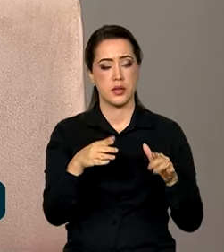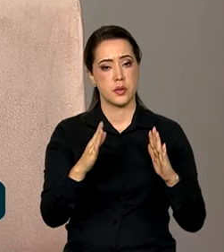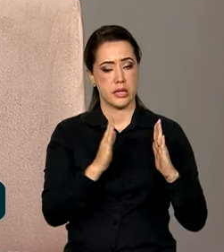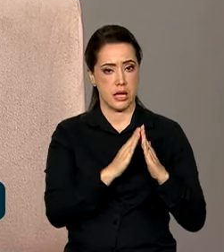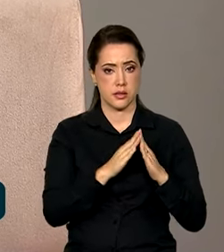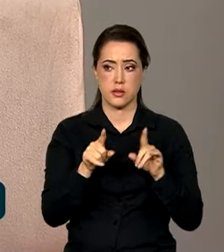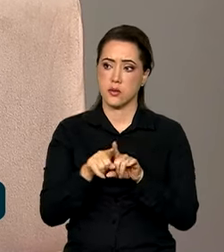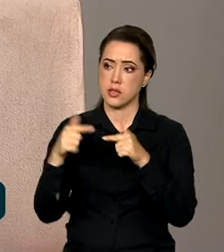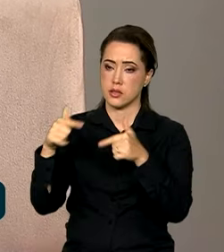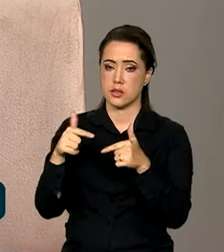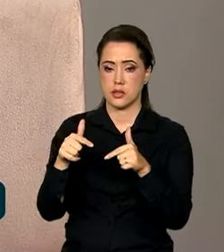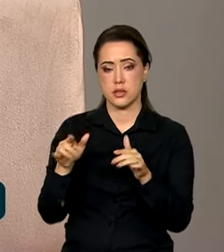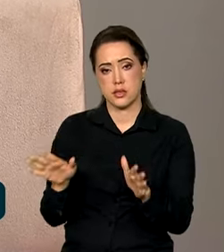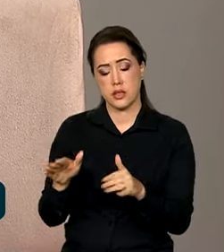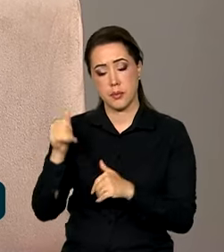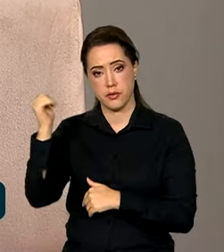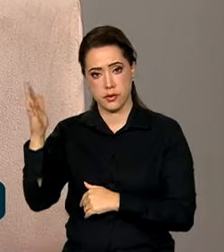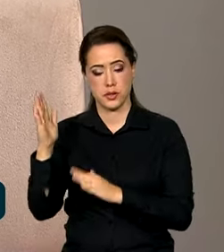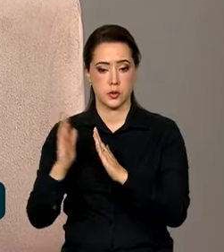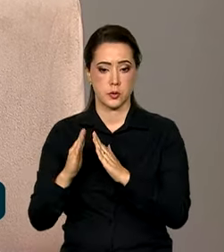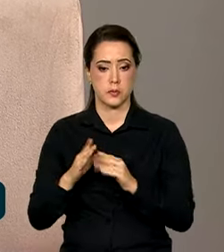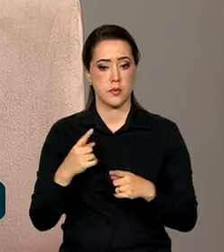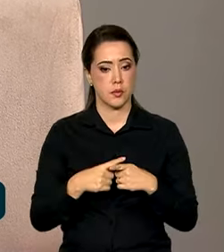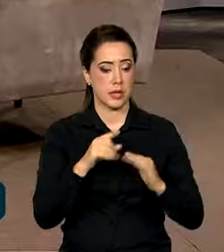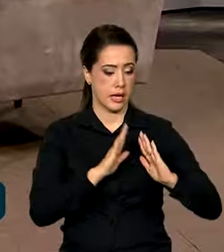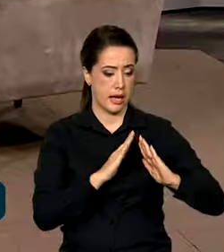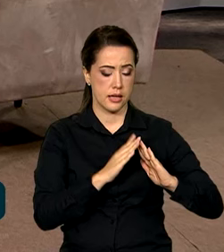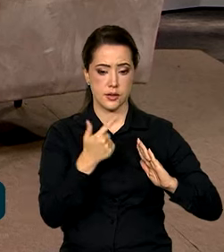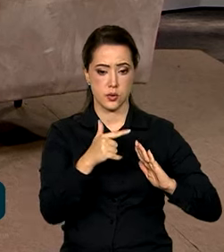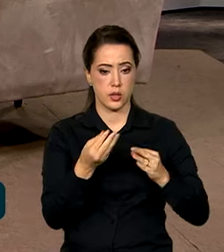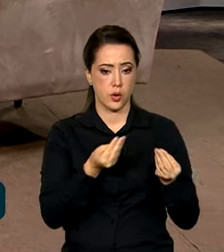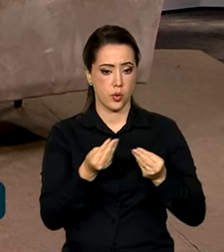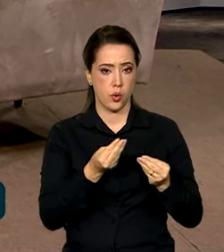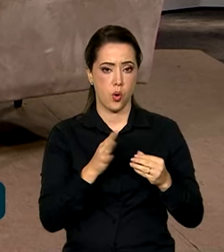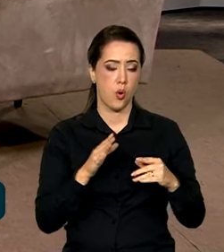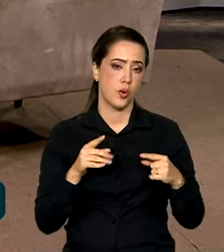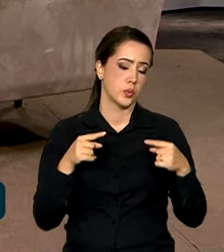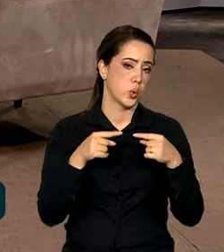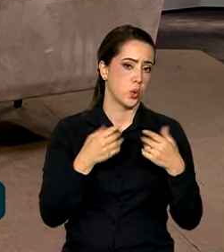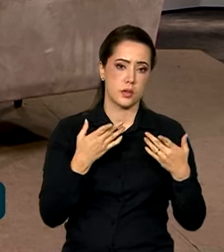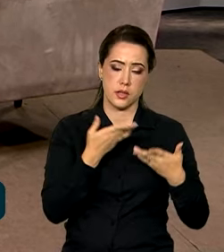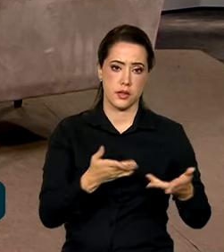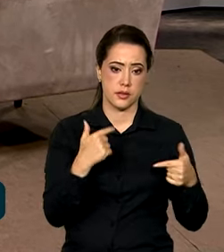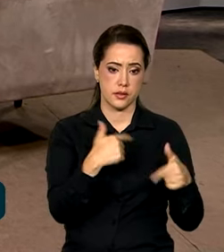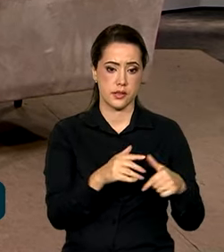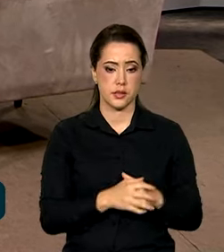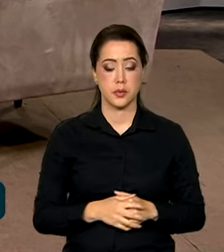o trabalho produtivo, que é o trabalho fora de casa. Porque em casa ela não tem com quem conciliar esse trabalho.